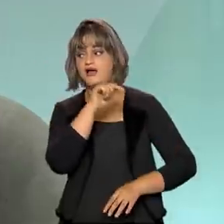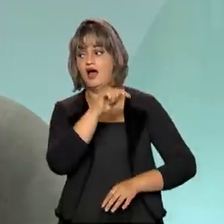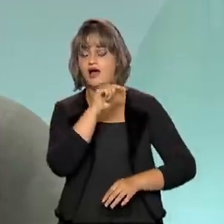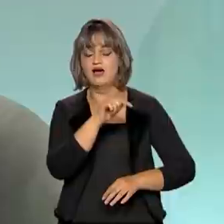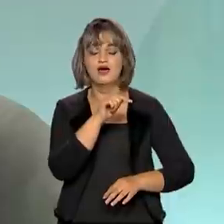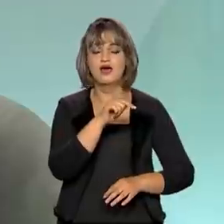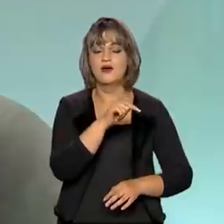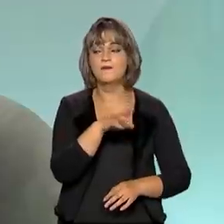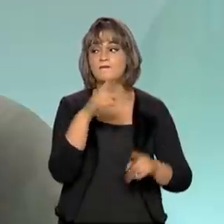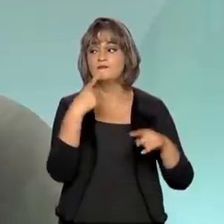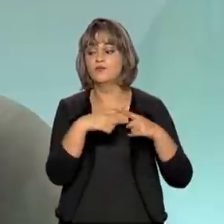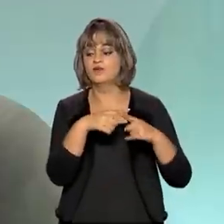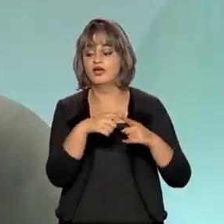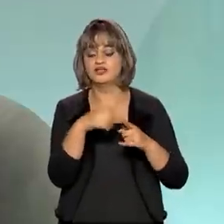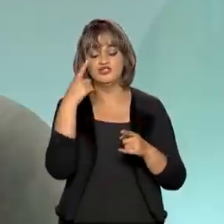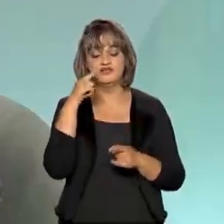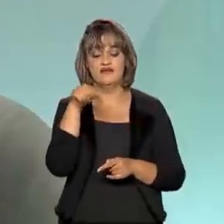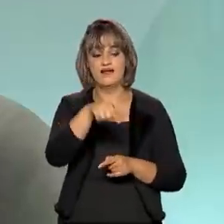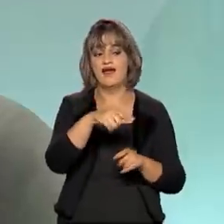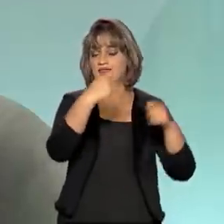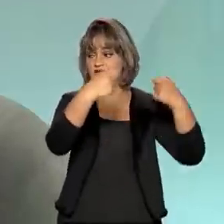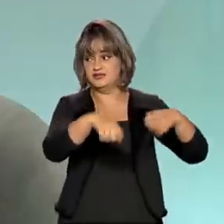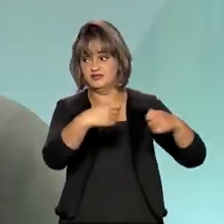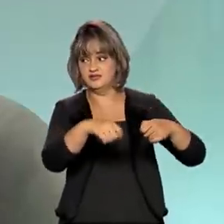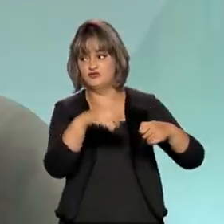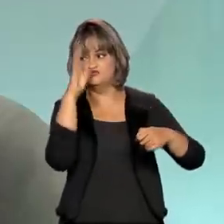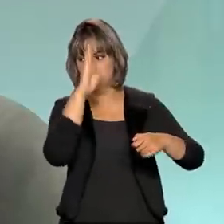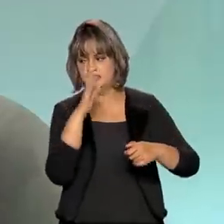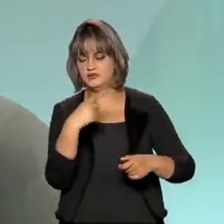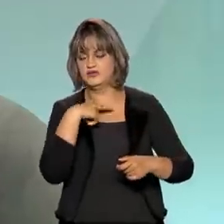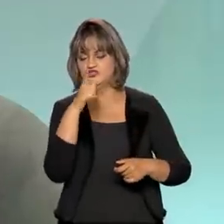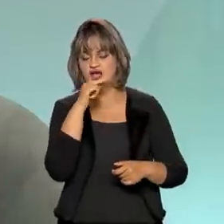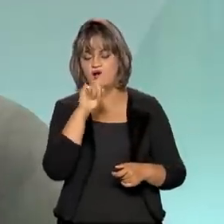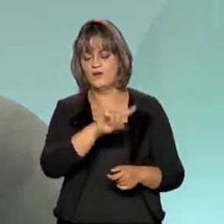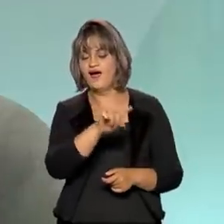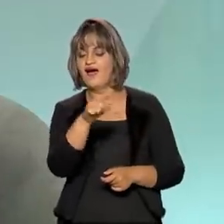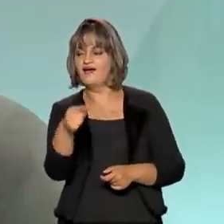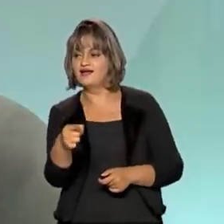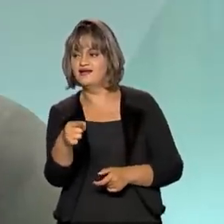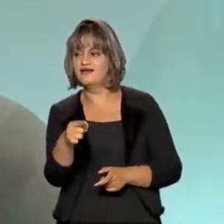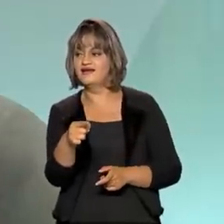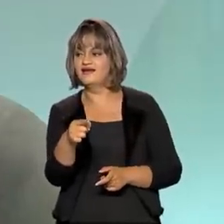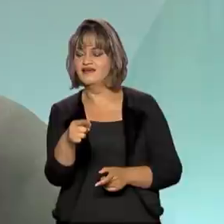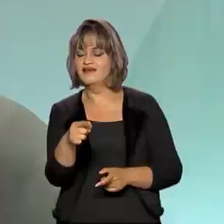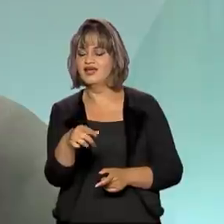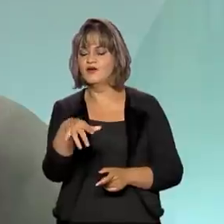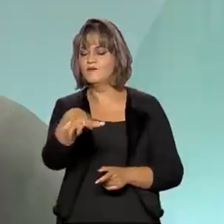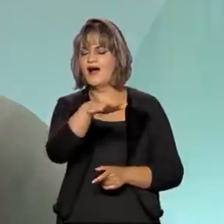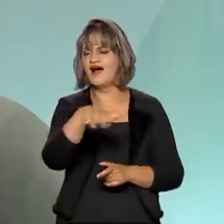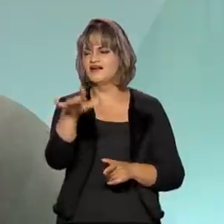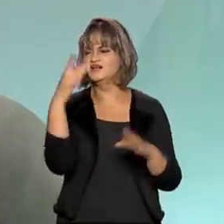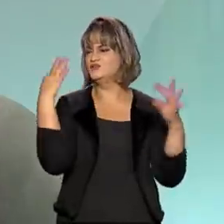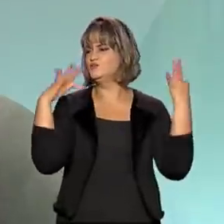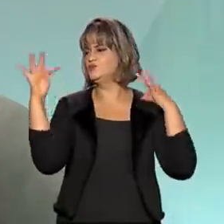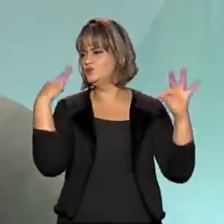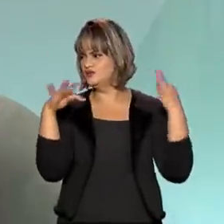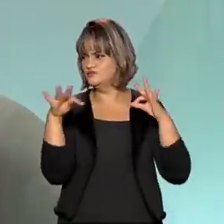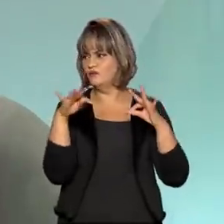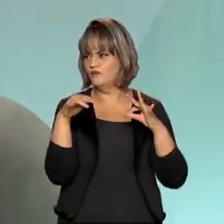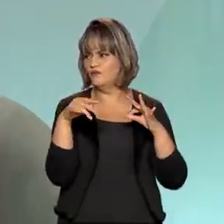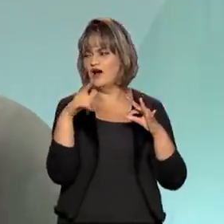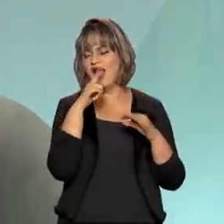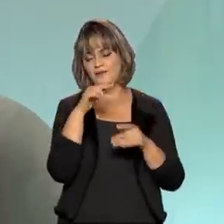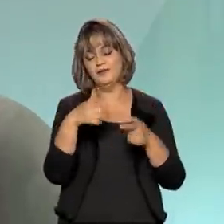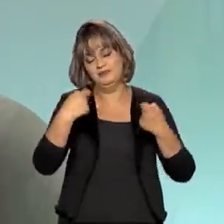porque eu tenho que contrapor a necessidade do país de energia contra uma necessidade local lá de turismo, num